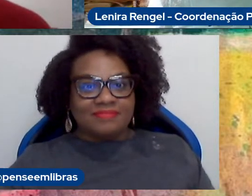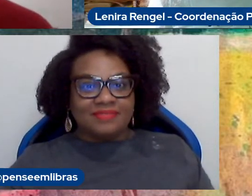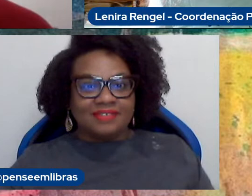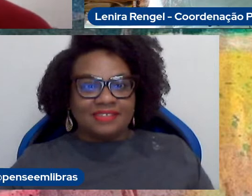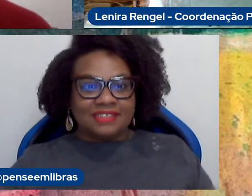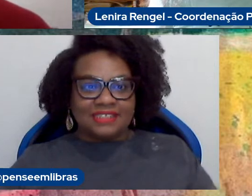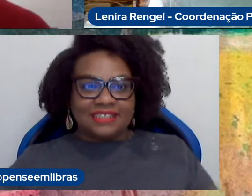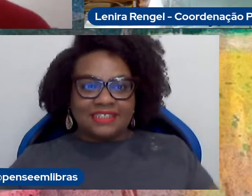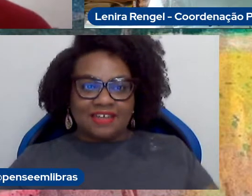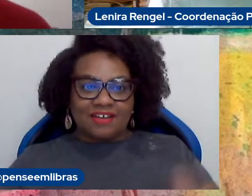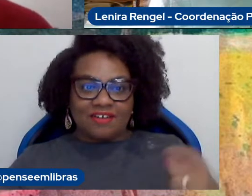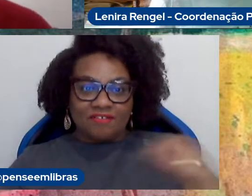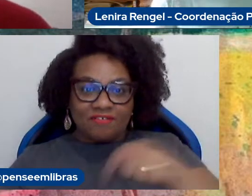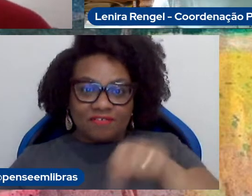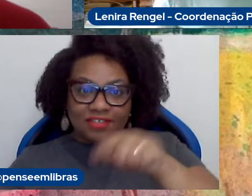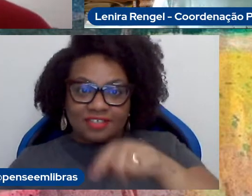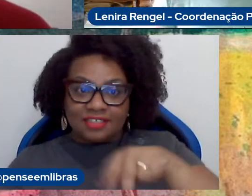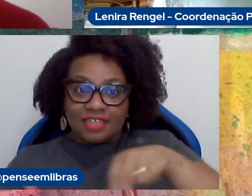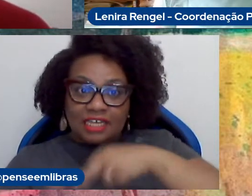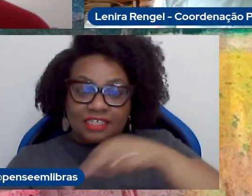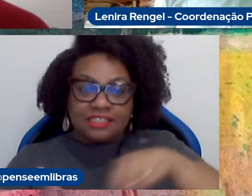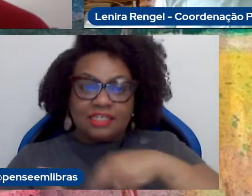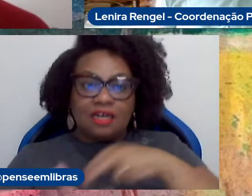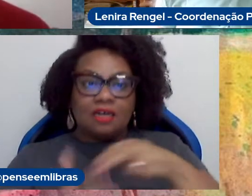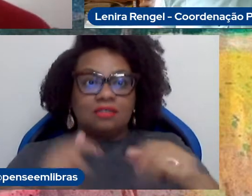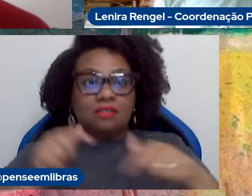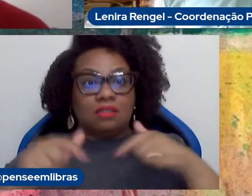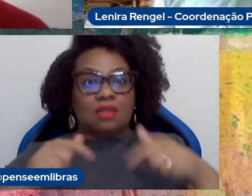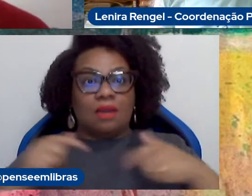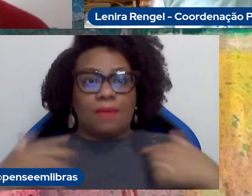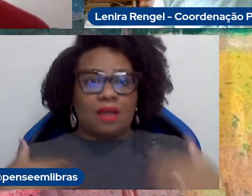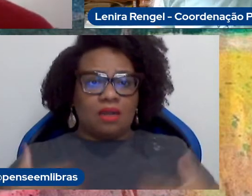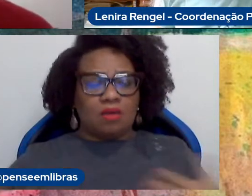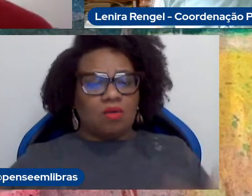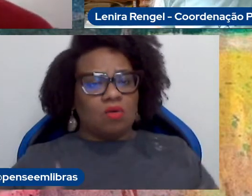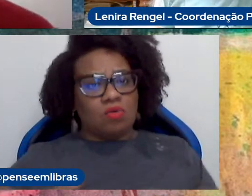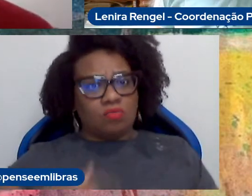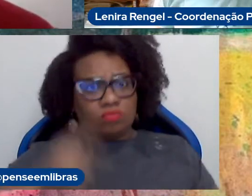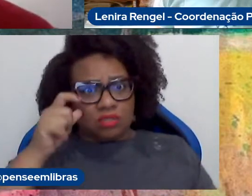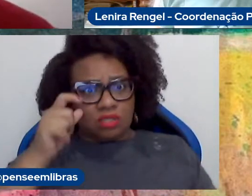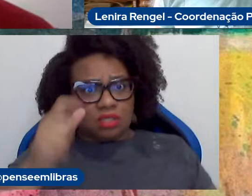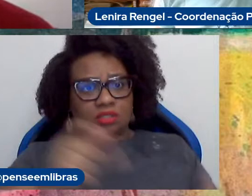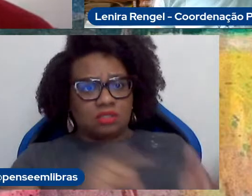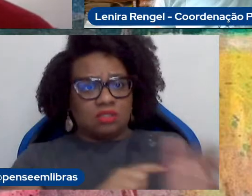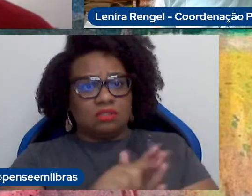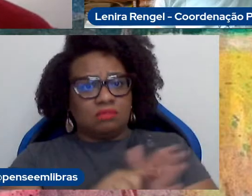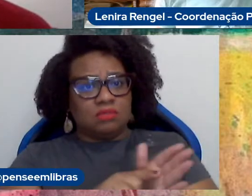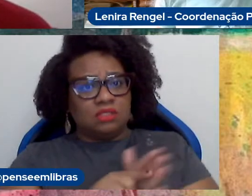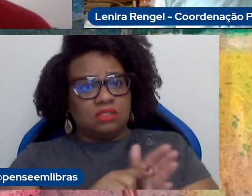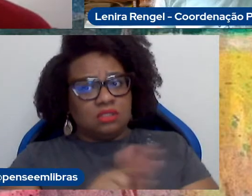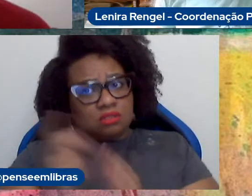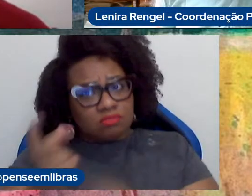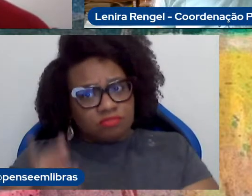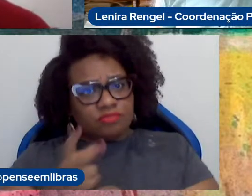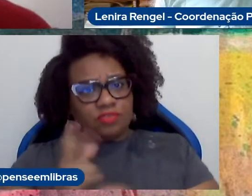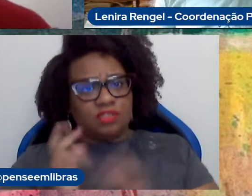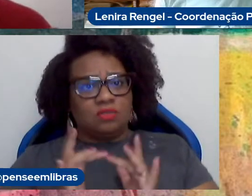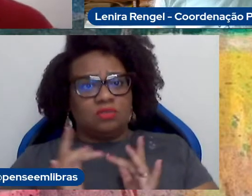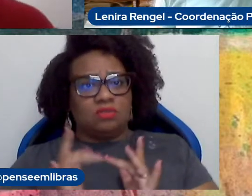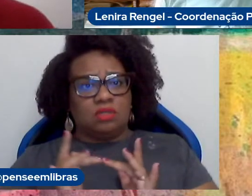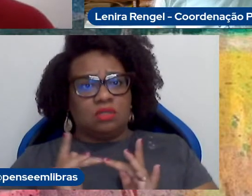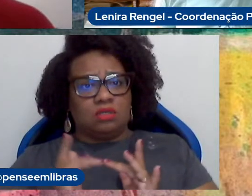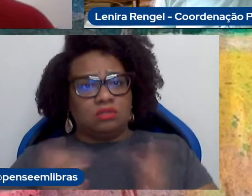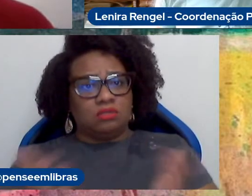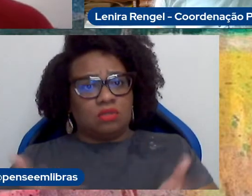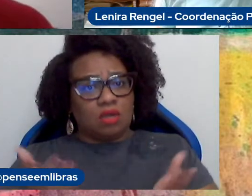vocês de dança ou que trabalham com o corpo, que estiverem interessados nessa pesquisa, por favor, entre em contato, porque é algo que a gente está começando, eu agora,